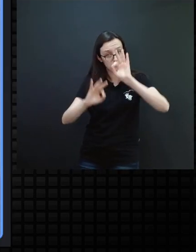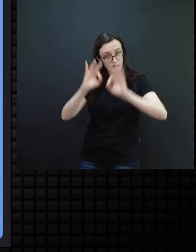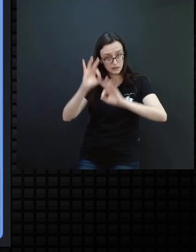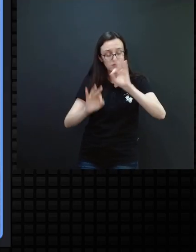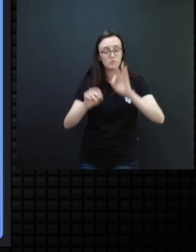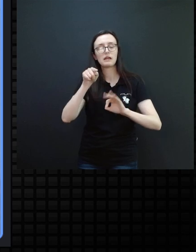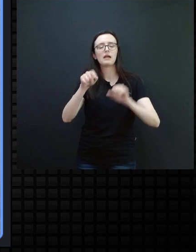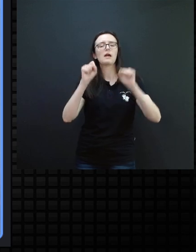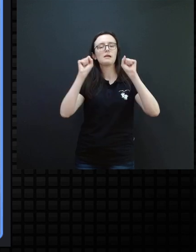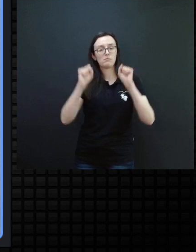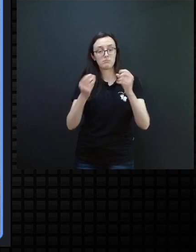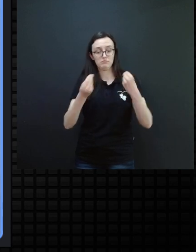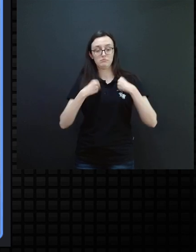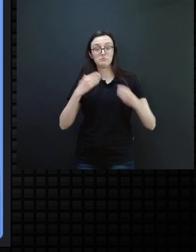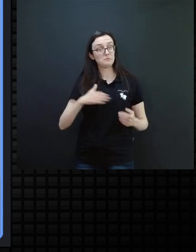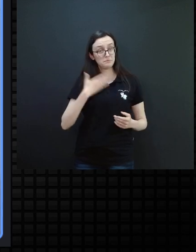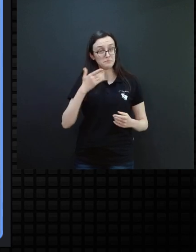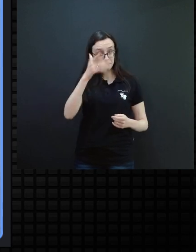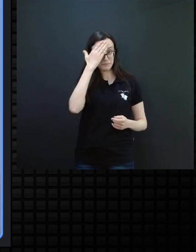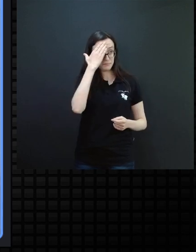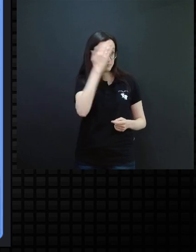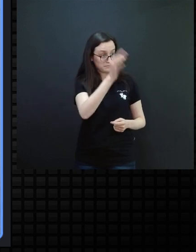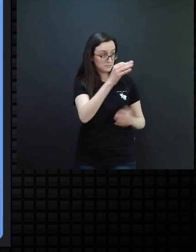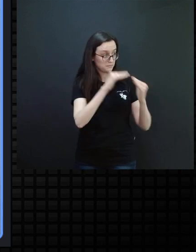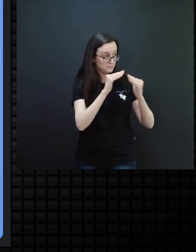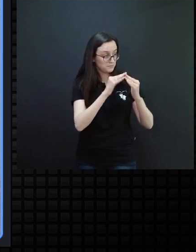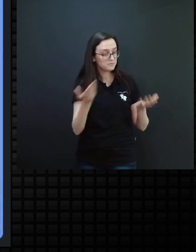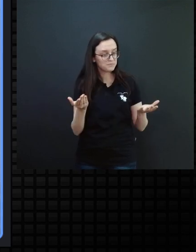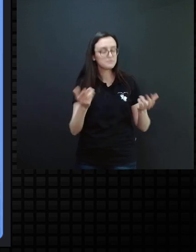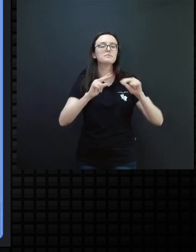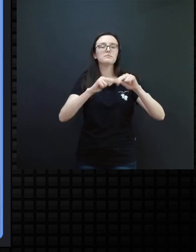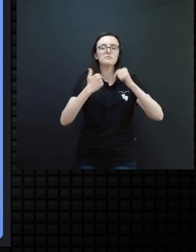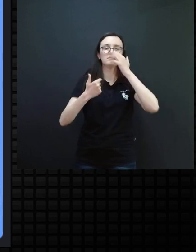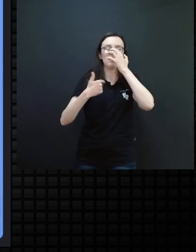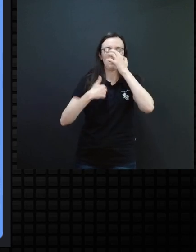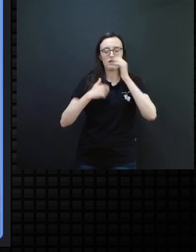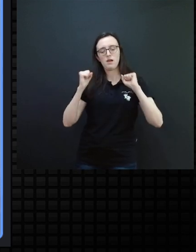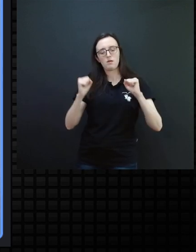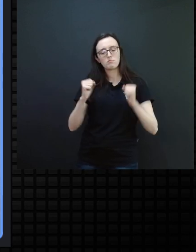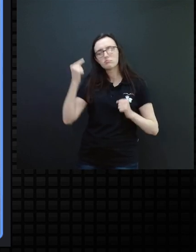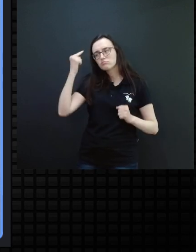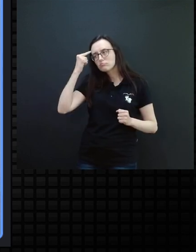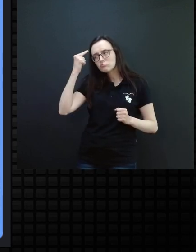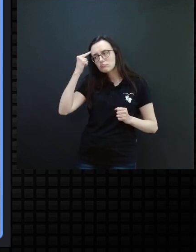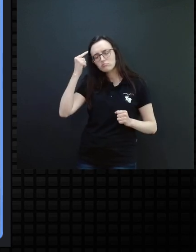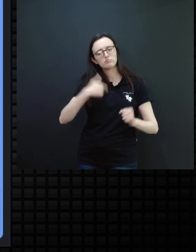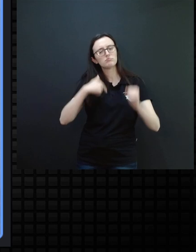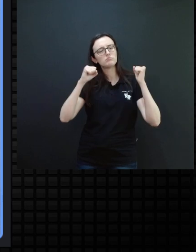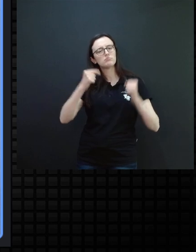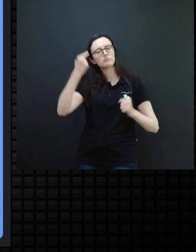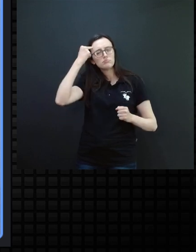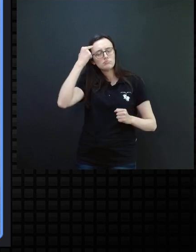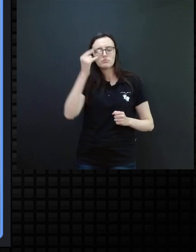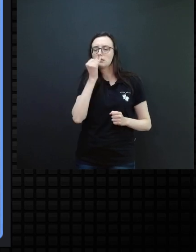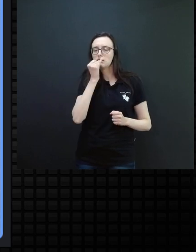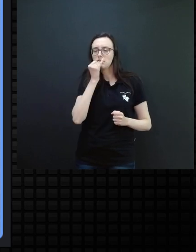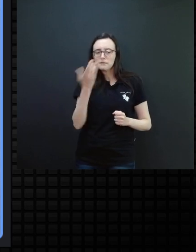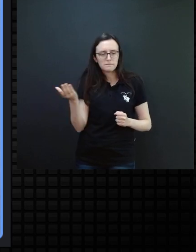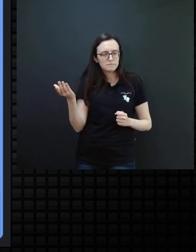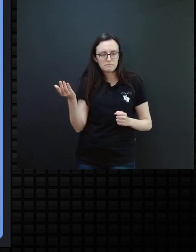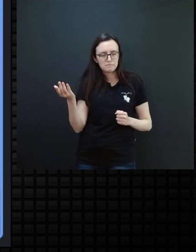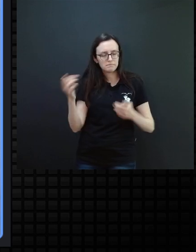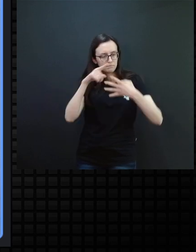ele pode nos surpreender, não verdade? Então, assim, eu posso pensar em quatro, tá, em quatro